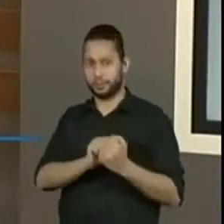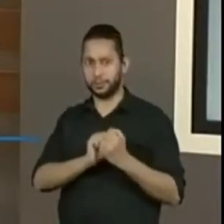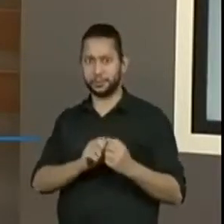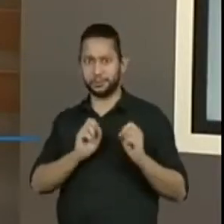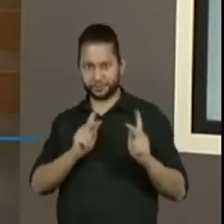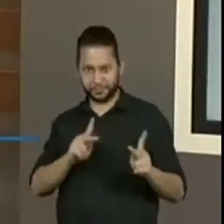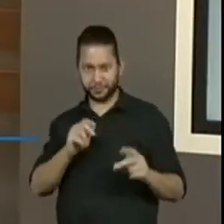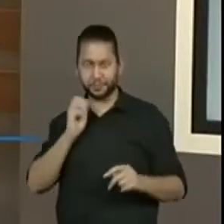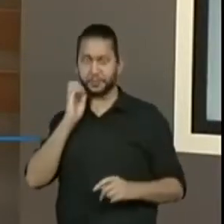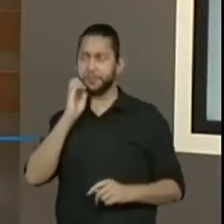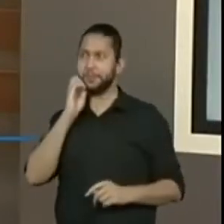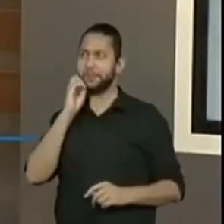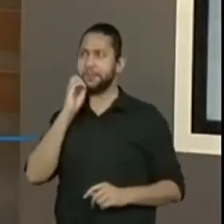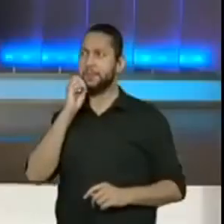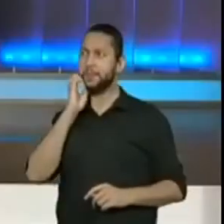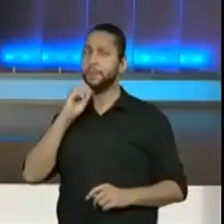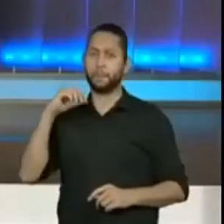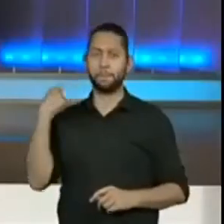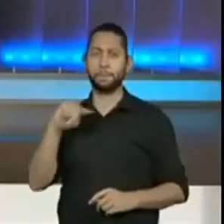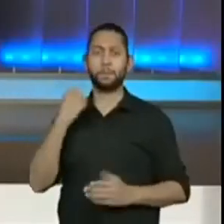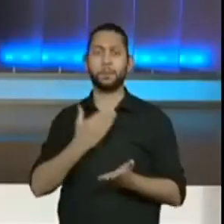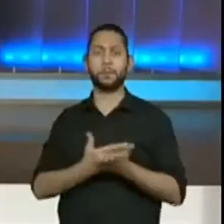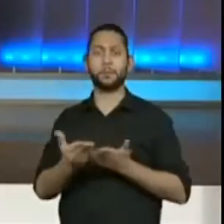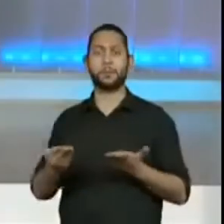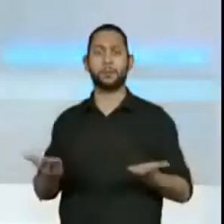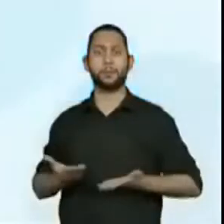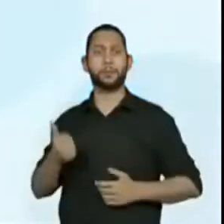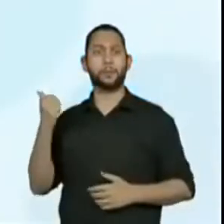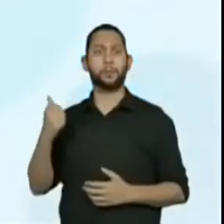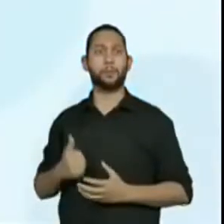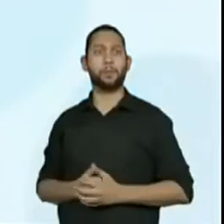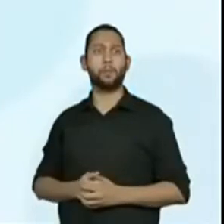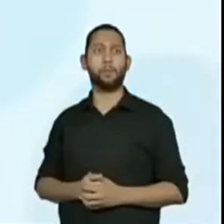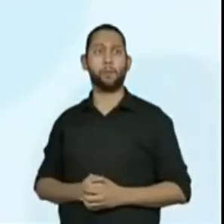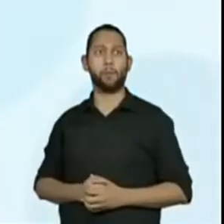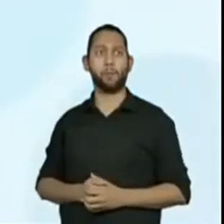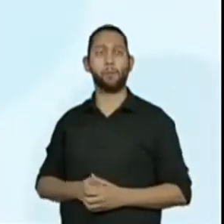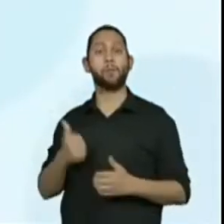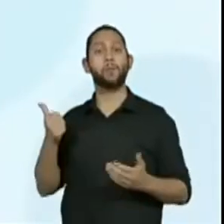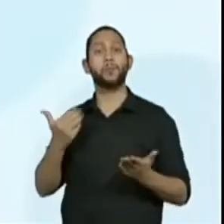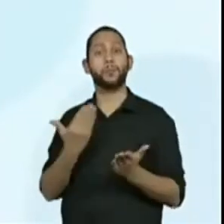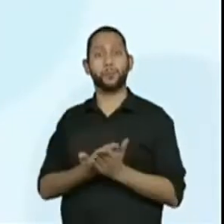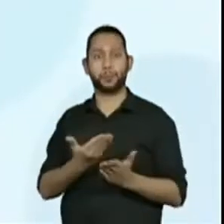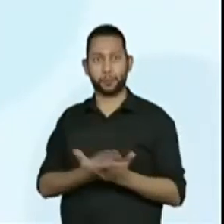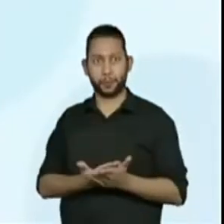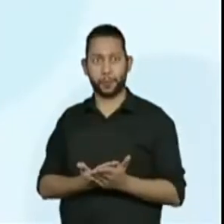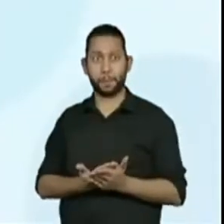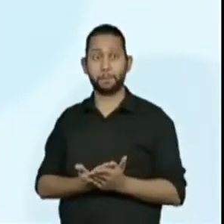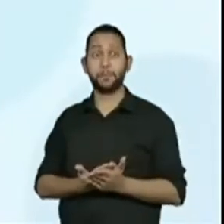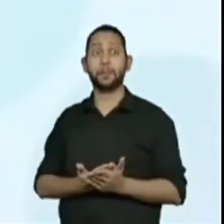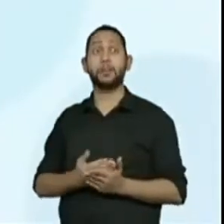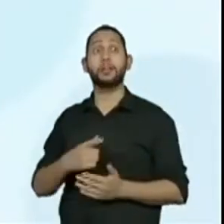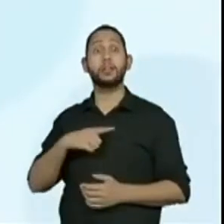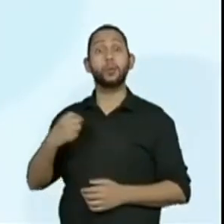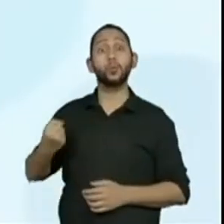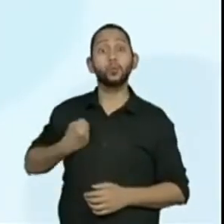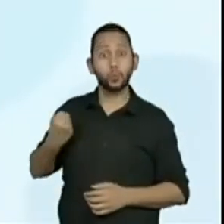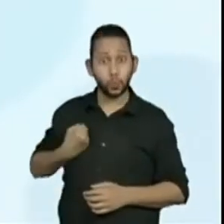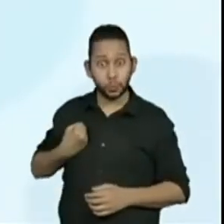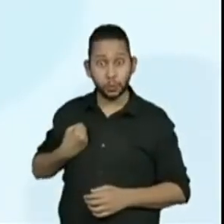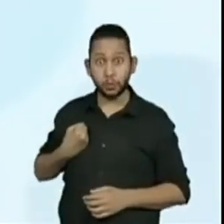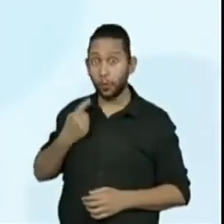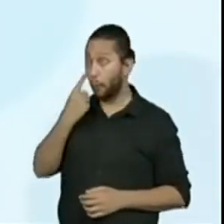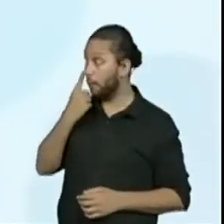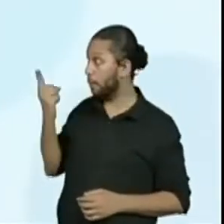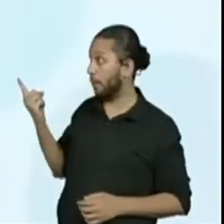você e eu, ok? Então, bora para a nossa situação problema, vamos lá. Nesta aula, nós vamos completar os números que estão